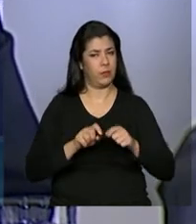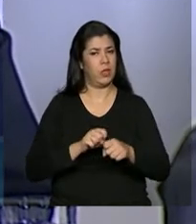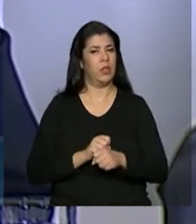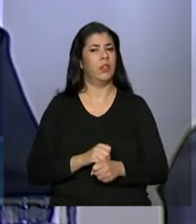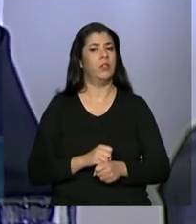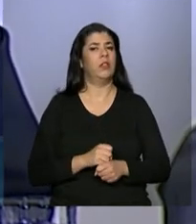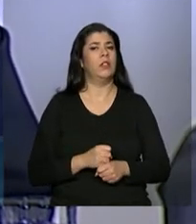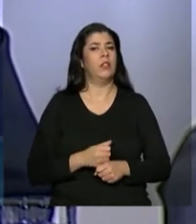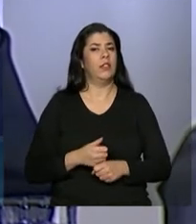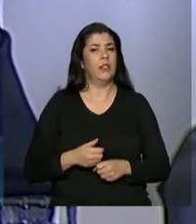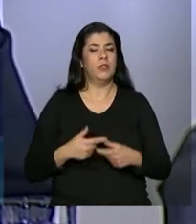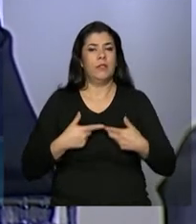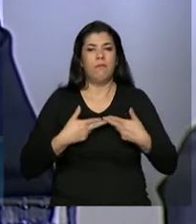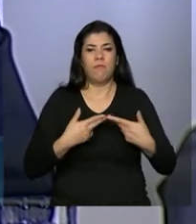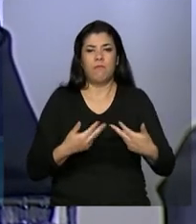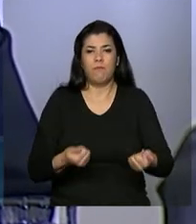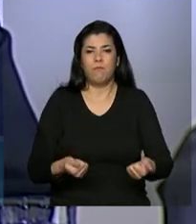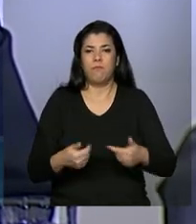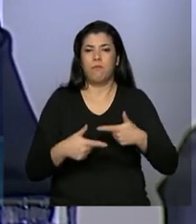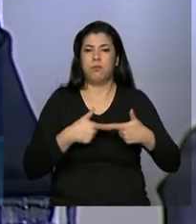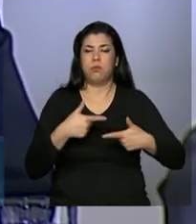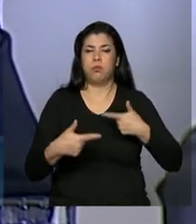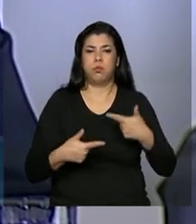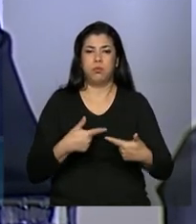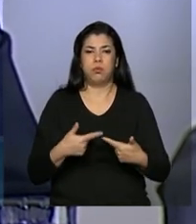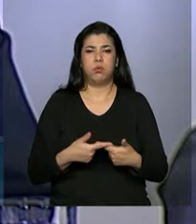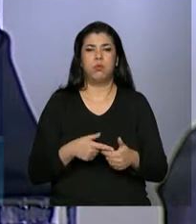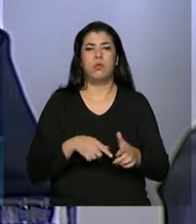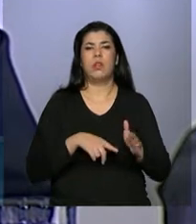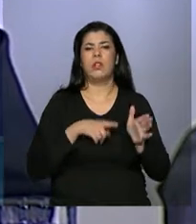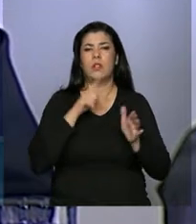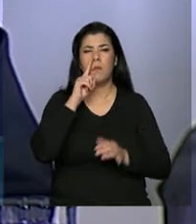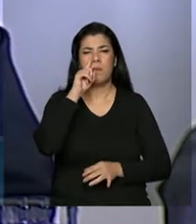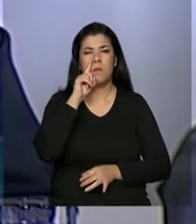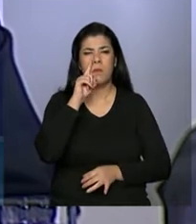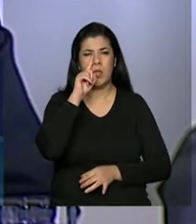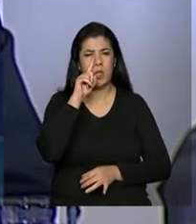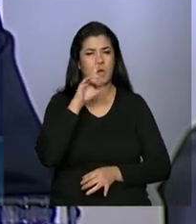renúncias, perigos e ousadia.